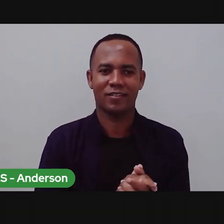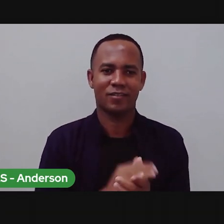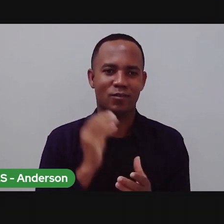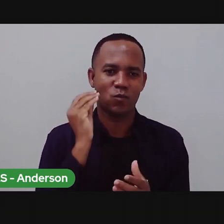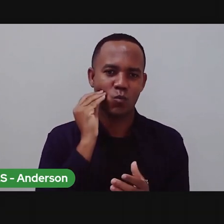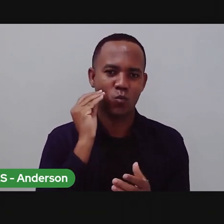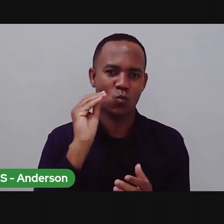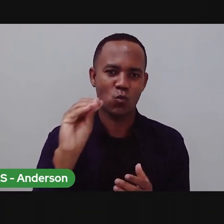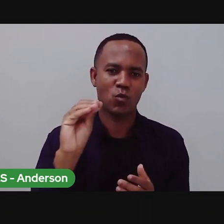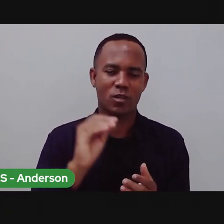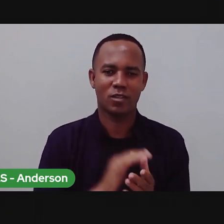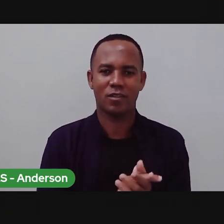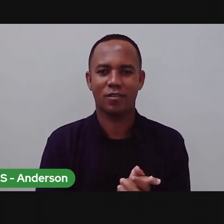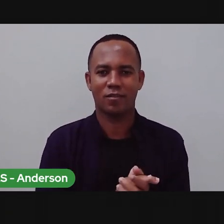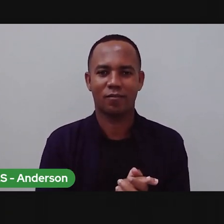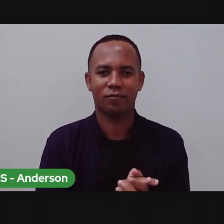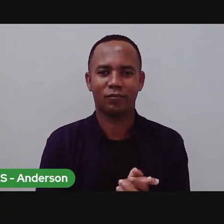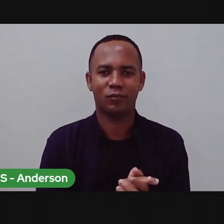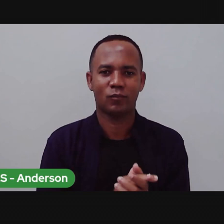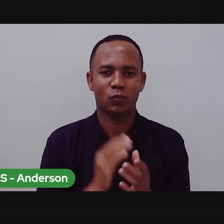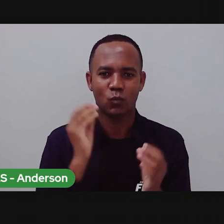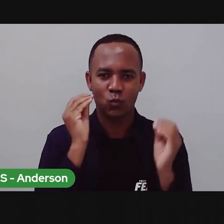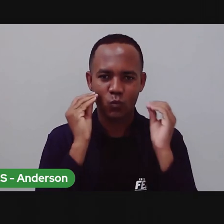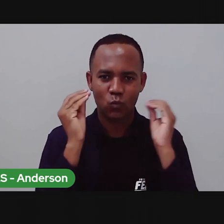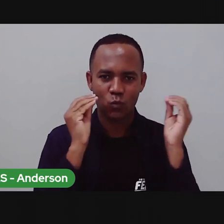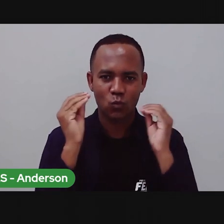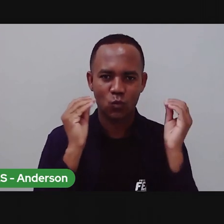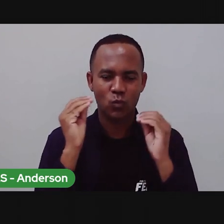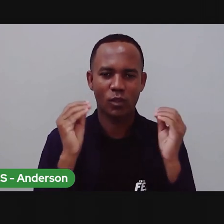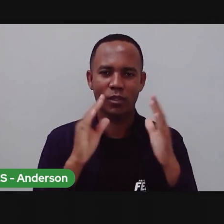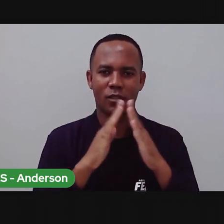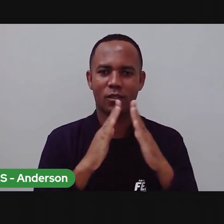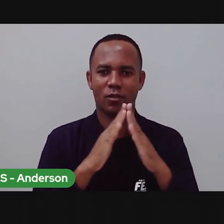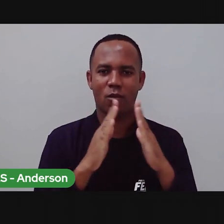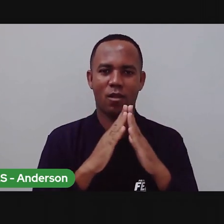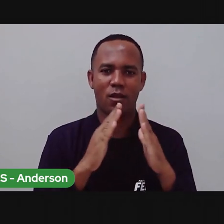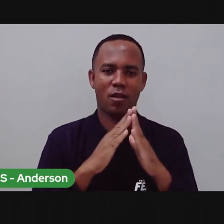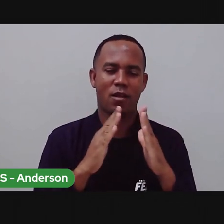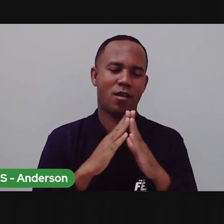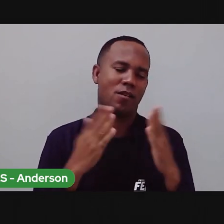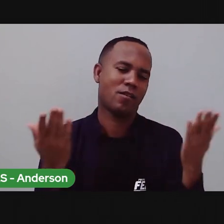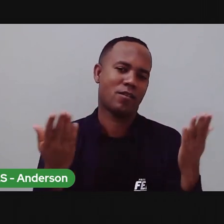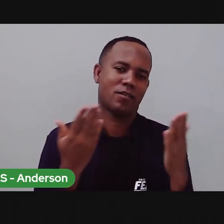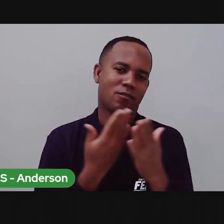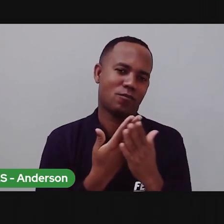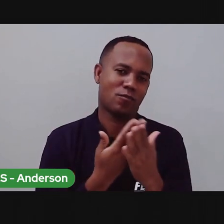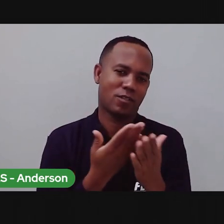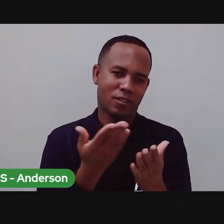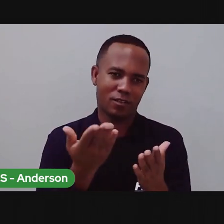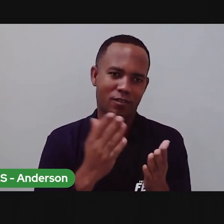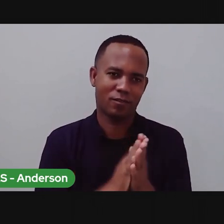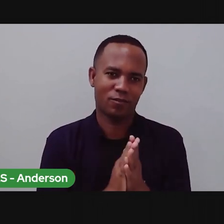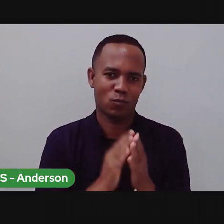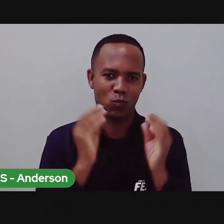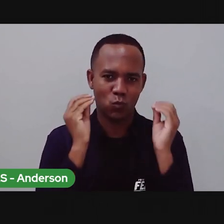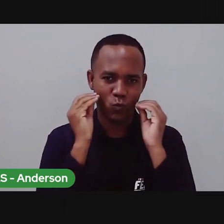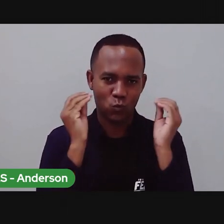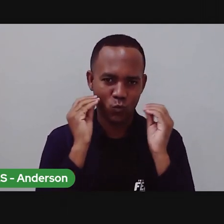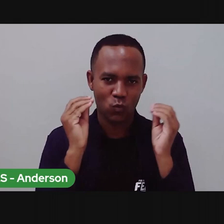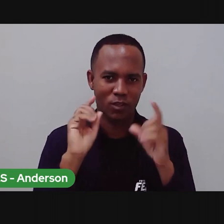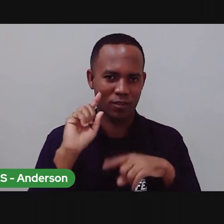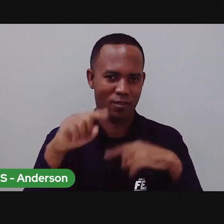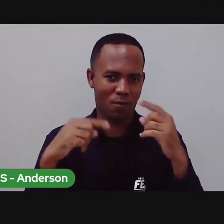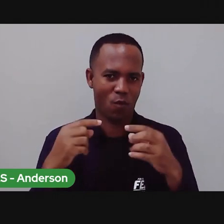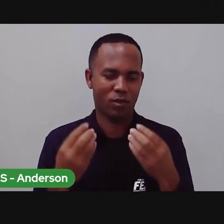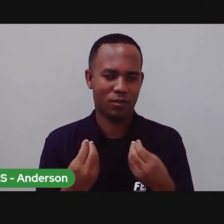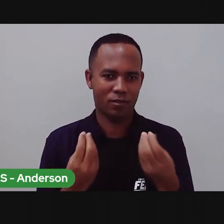Um beijo aí. Dá para João Paulo da escola Monteiro Abato. Por enquanto, eu estou com o Anderson para mim. Depois eu te devolvo. Tá, meu amor? Então,